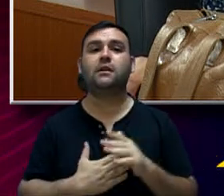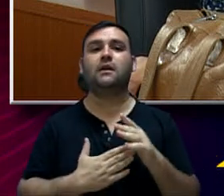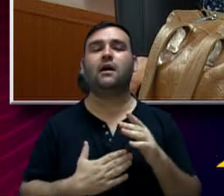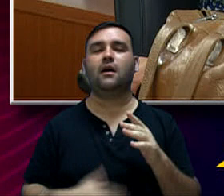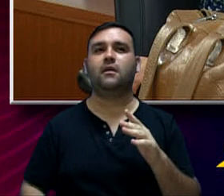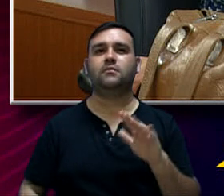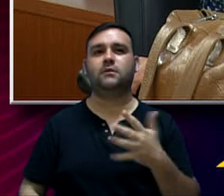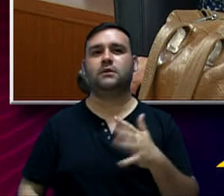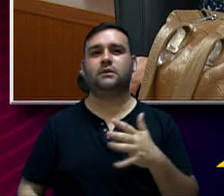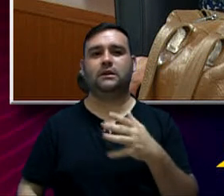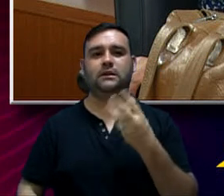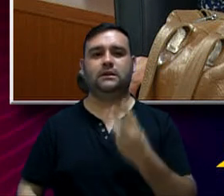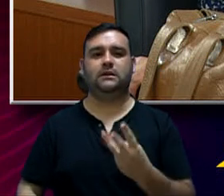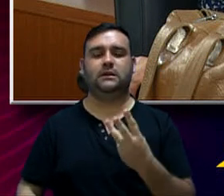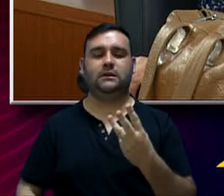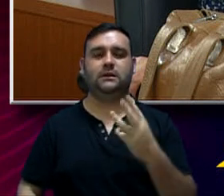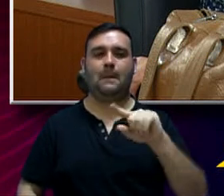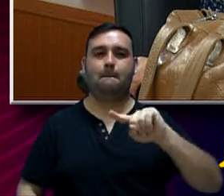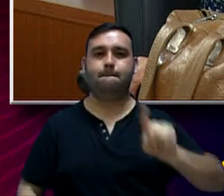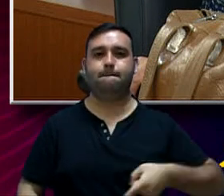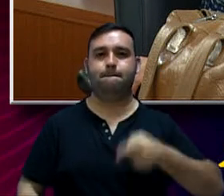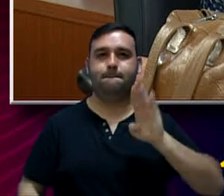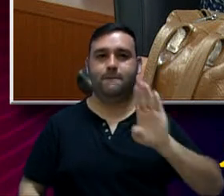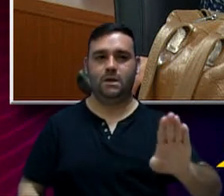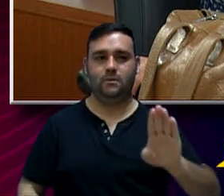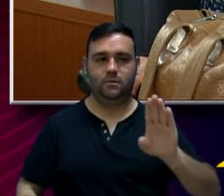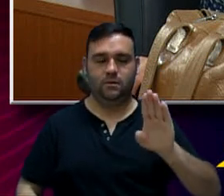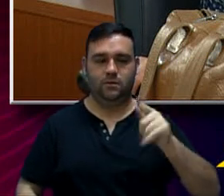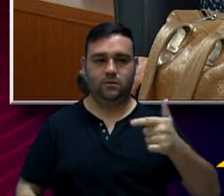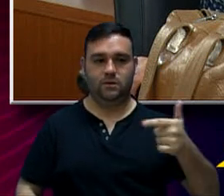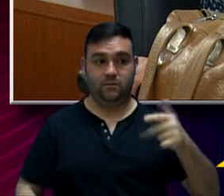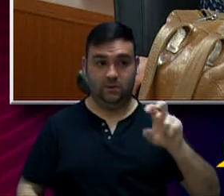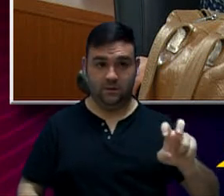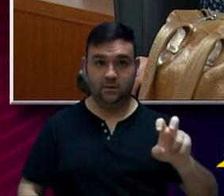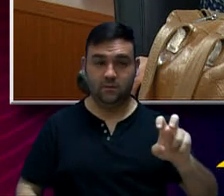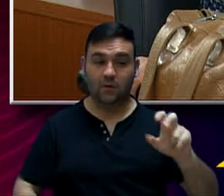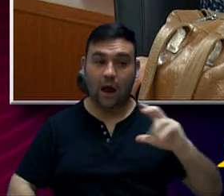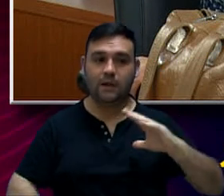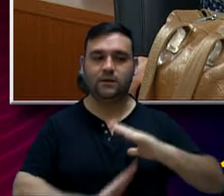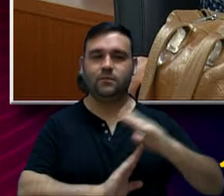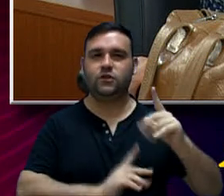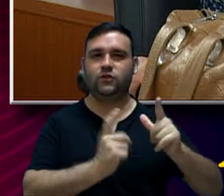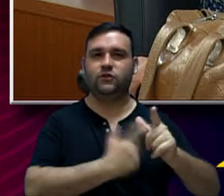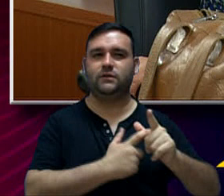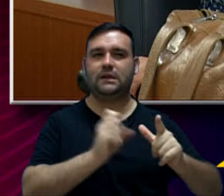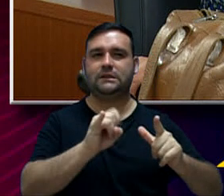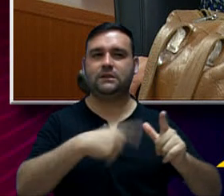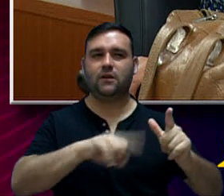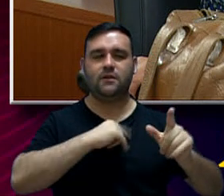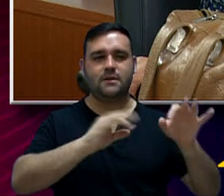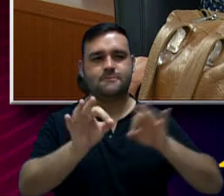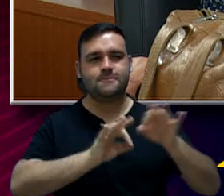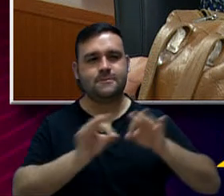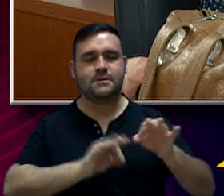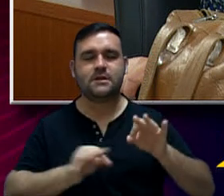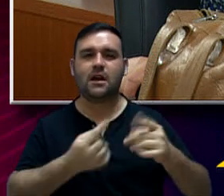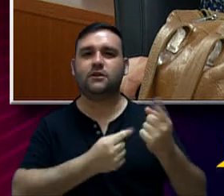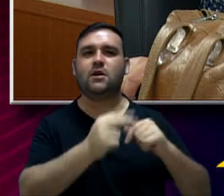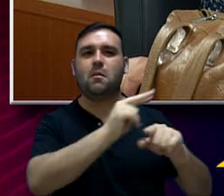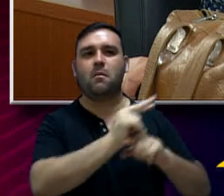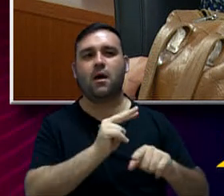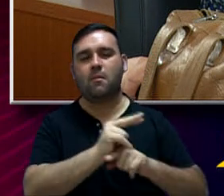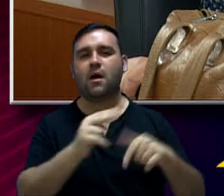limite de três bilhões e duzentos e vinte e cinco. Se fizéssemos operações de crédito,